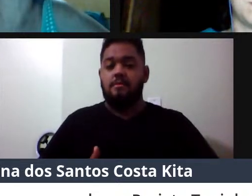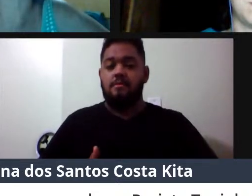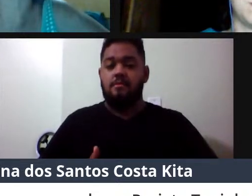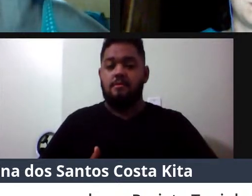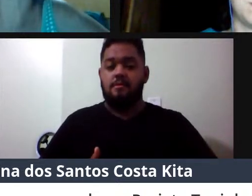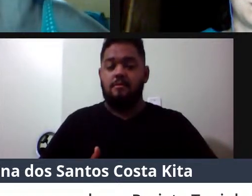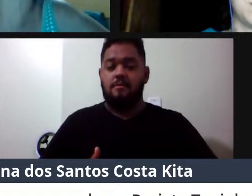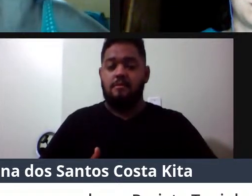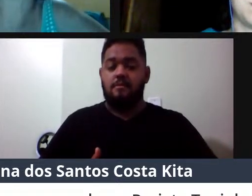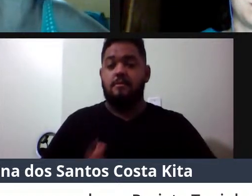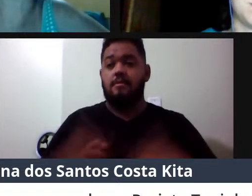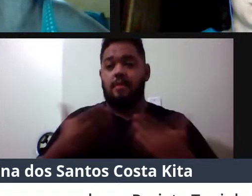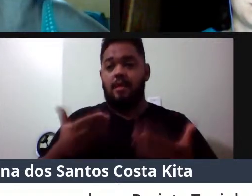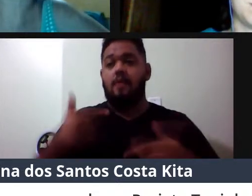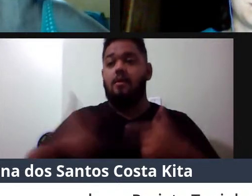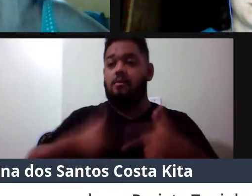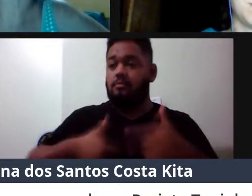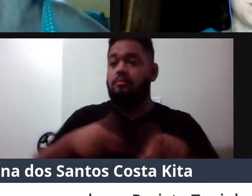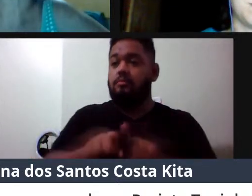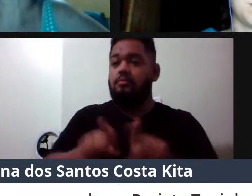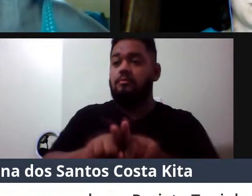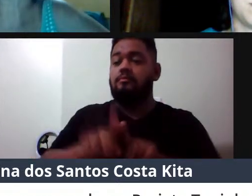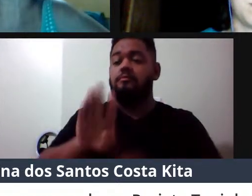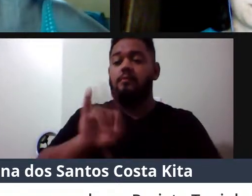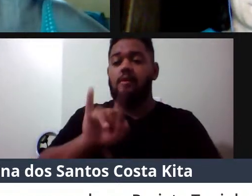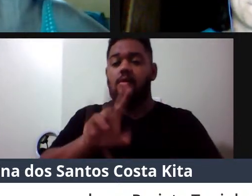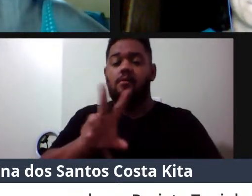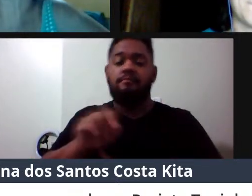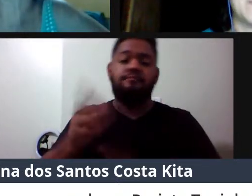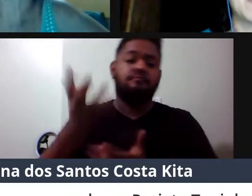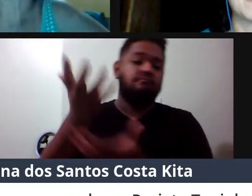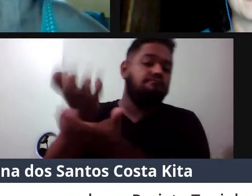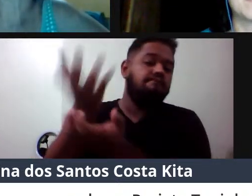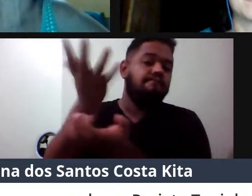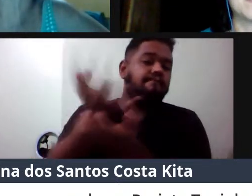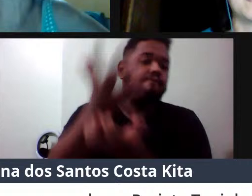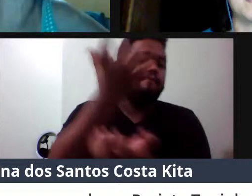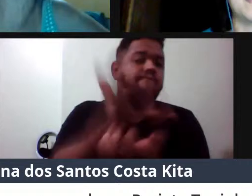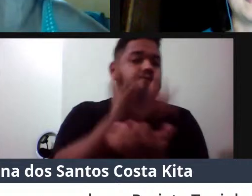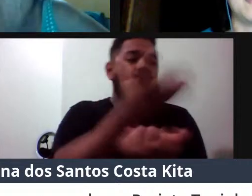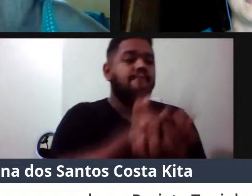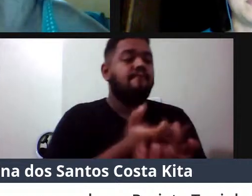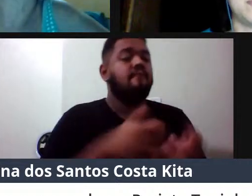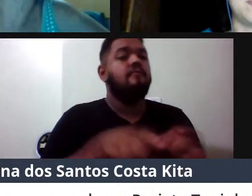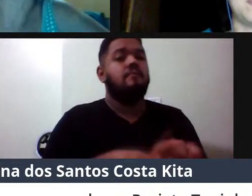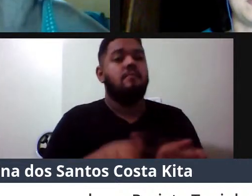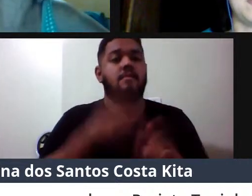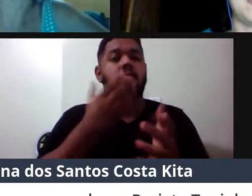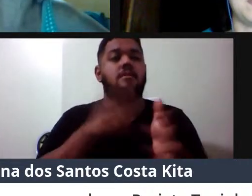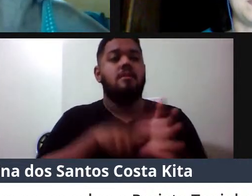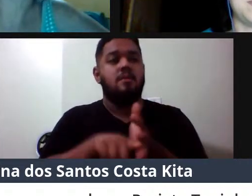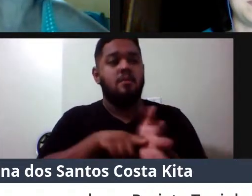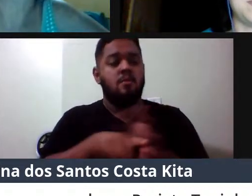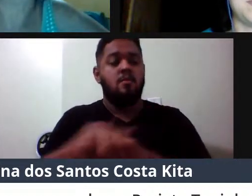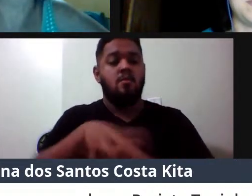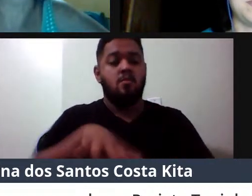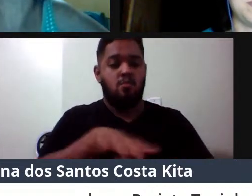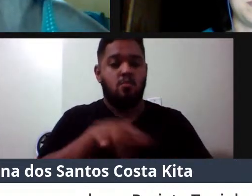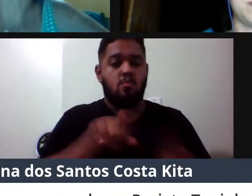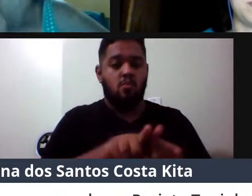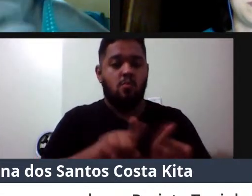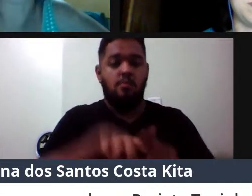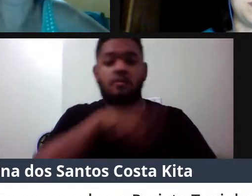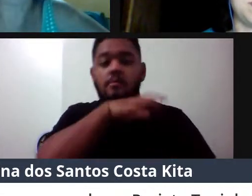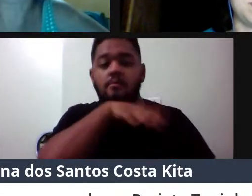Então, a gente trabalha com bioacústica, trabalha com estudos também sobre animais